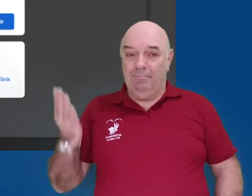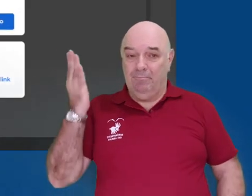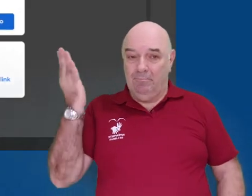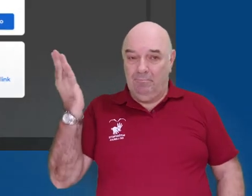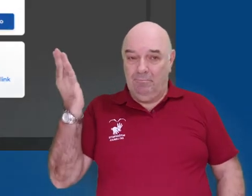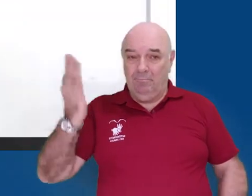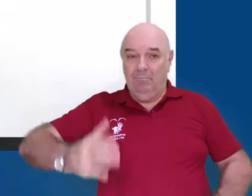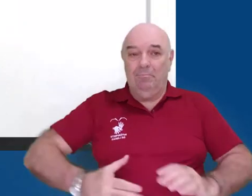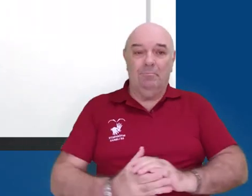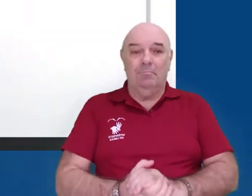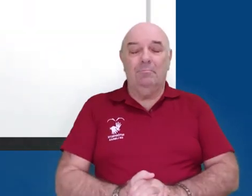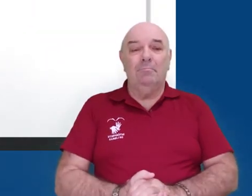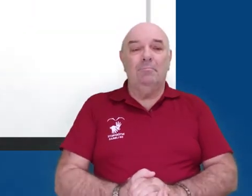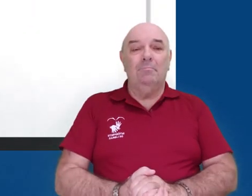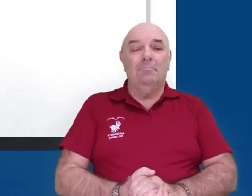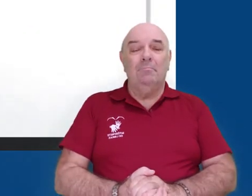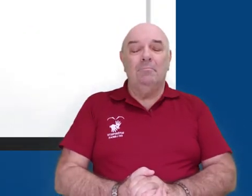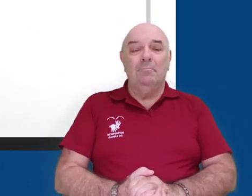como ficou.